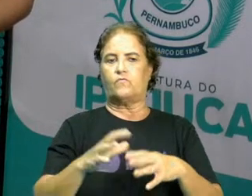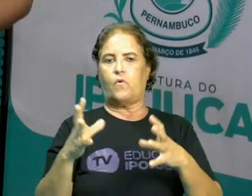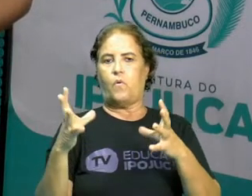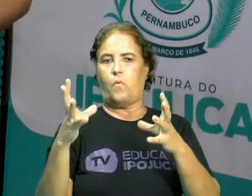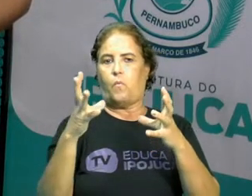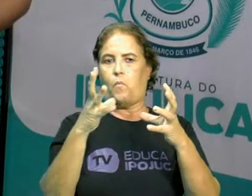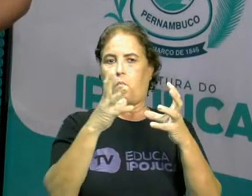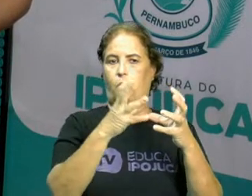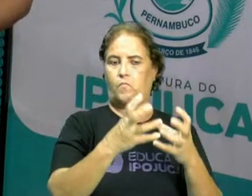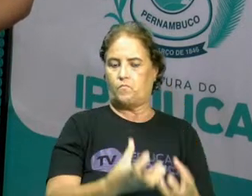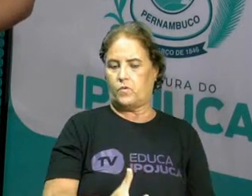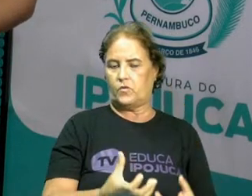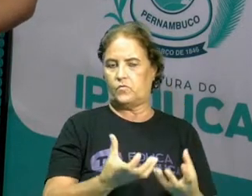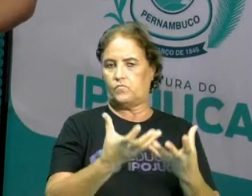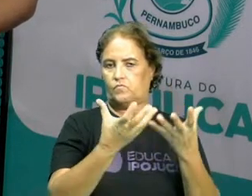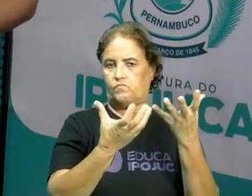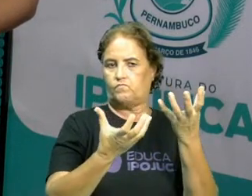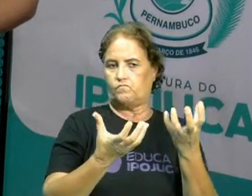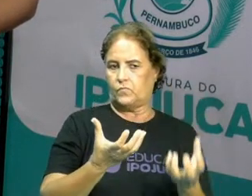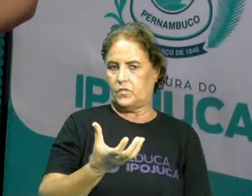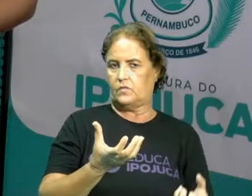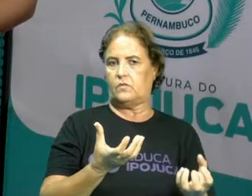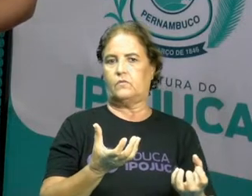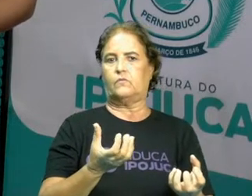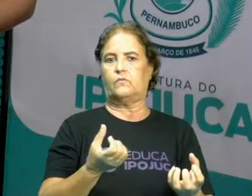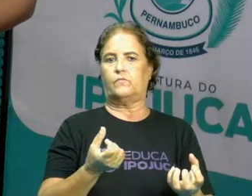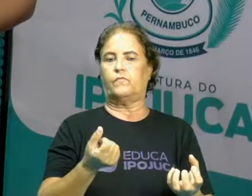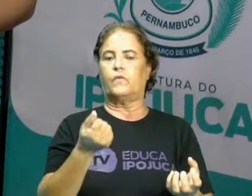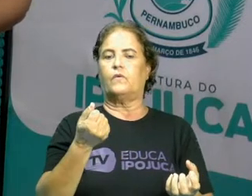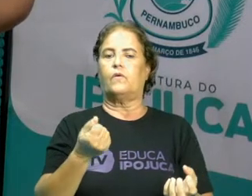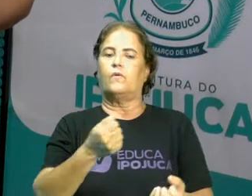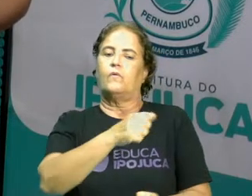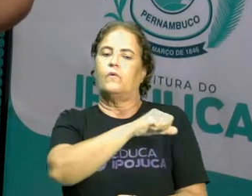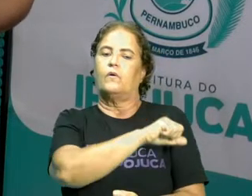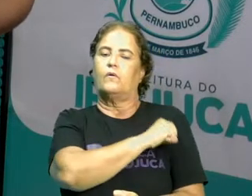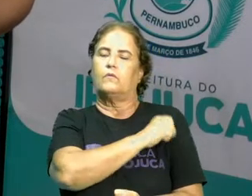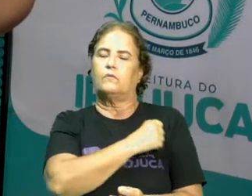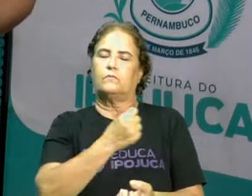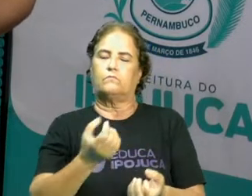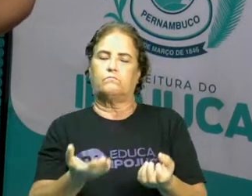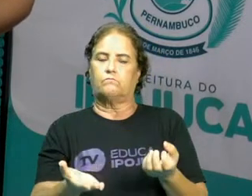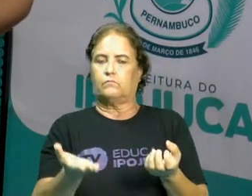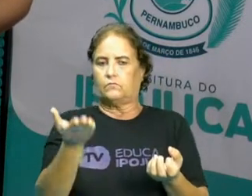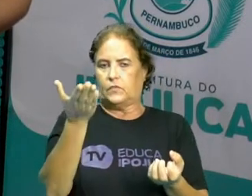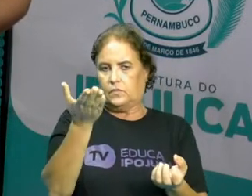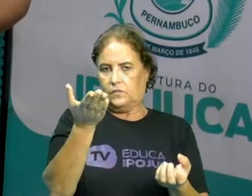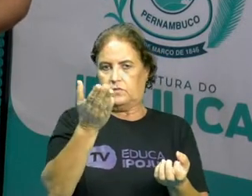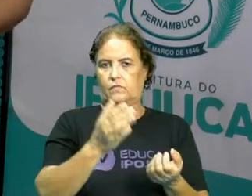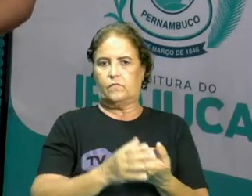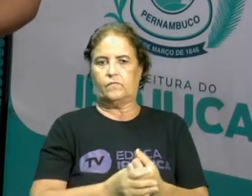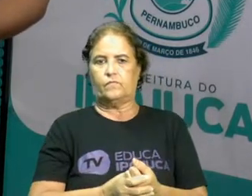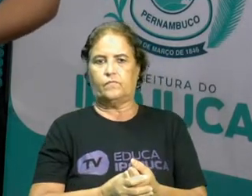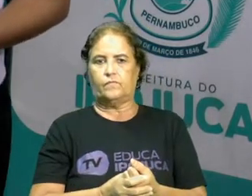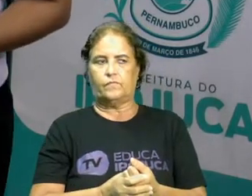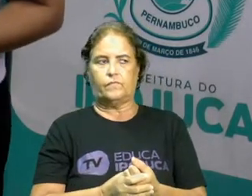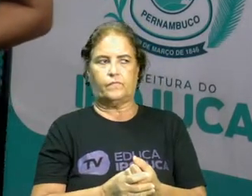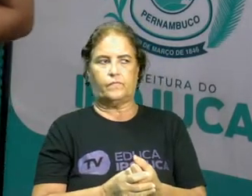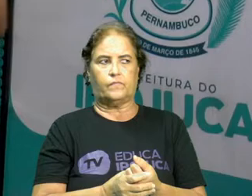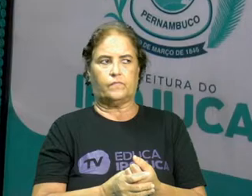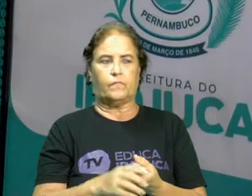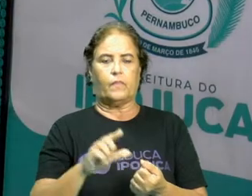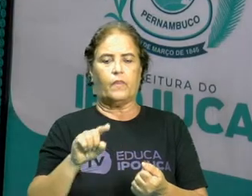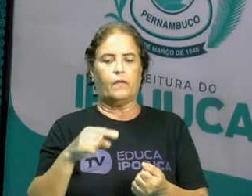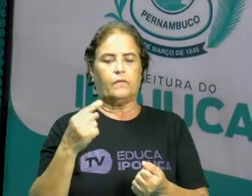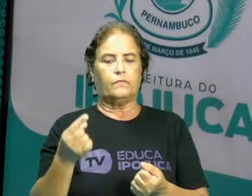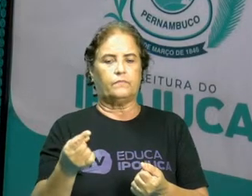ele é mais pesado do que o algodão. Então, essa uma questão de densidade. O